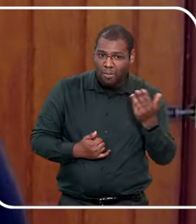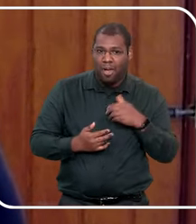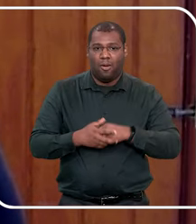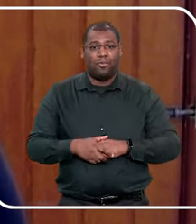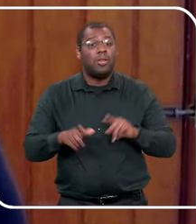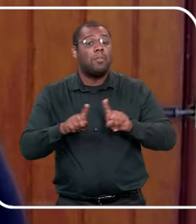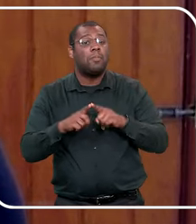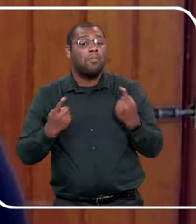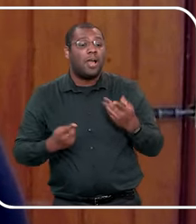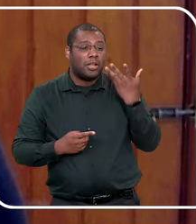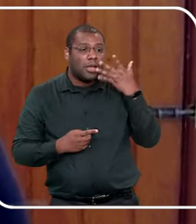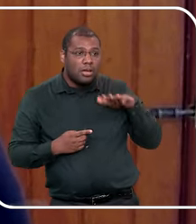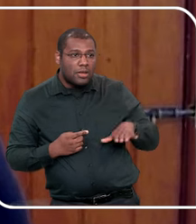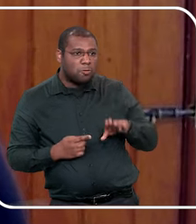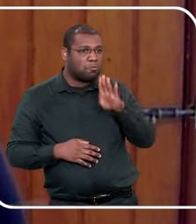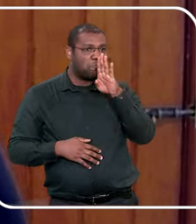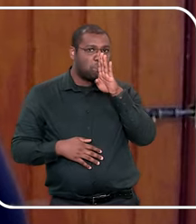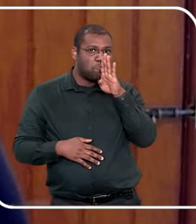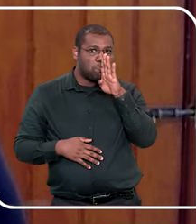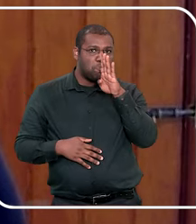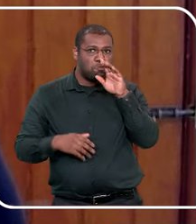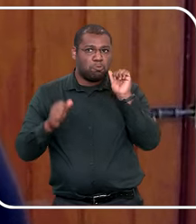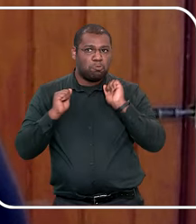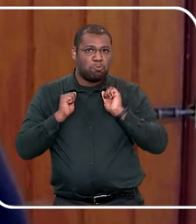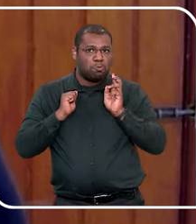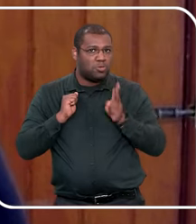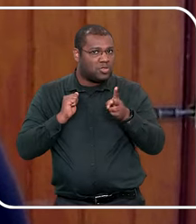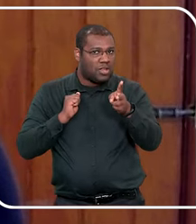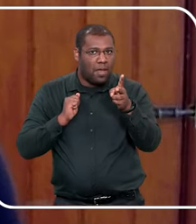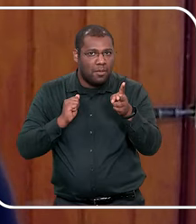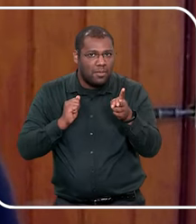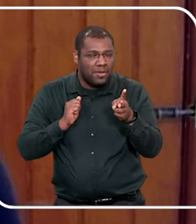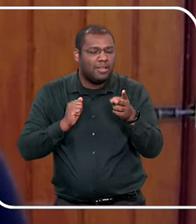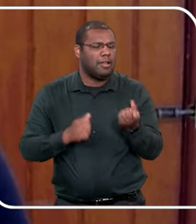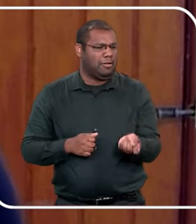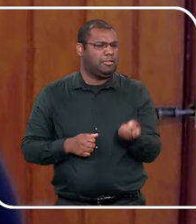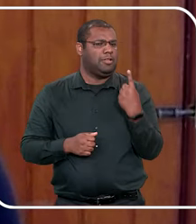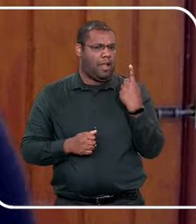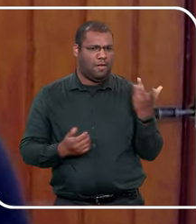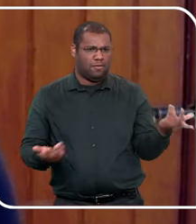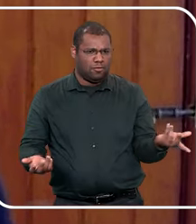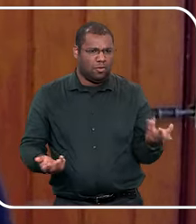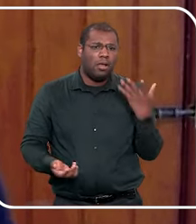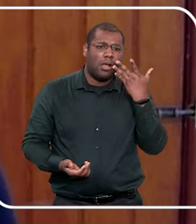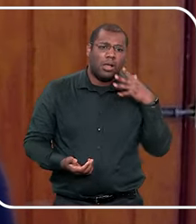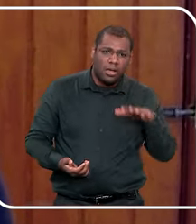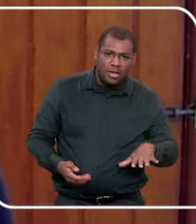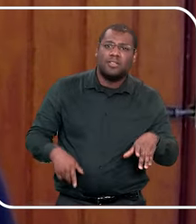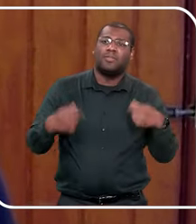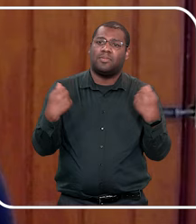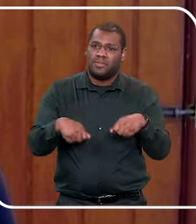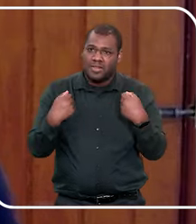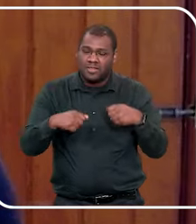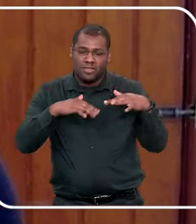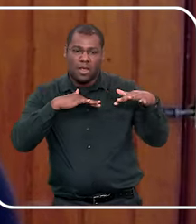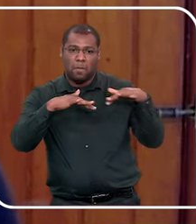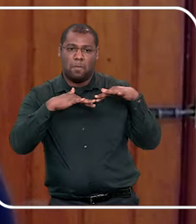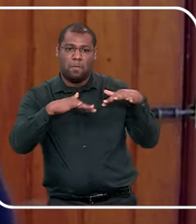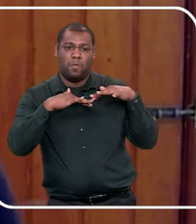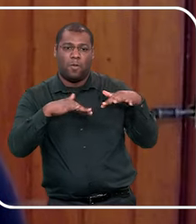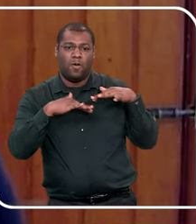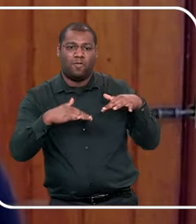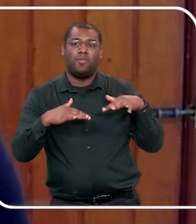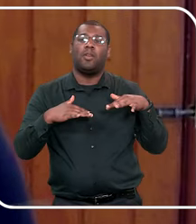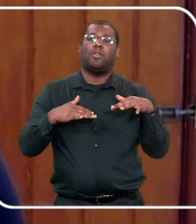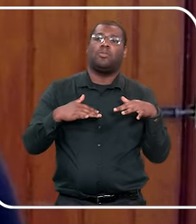eu falo, porque a criança boazinha o tempo todo, não é normal, a criança é sinal de movimento, ela precisa, é biológico, ela